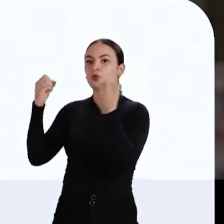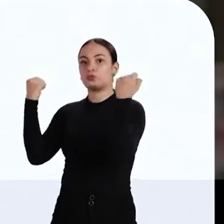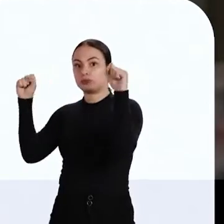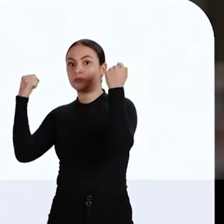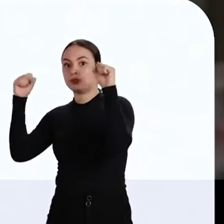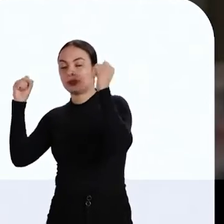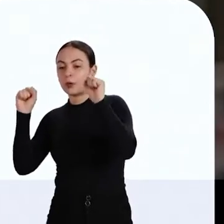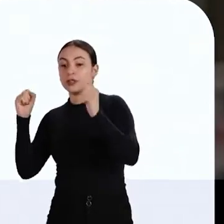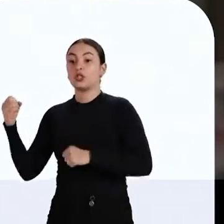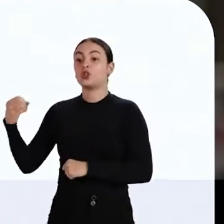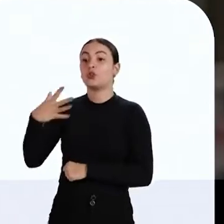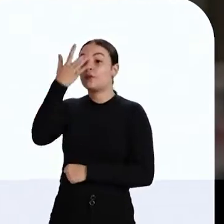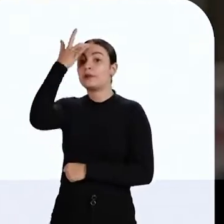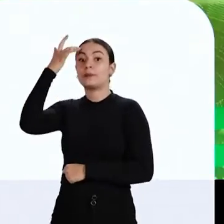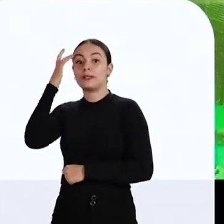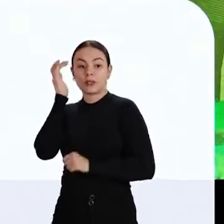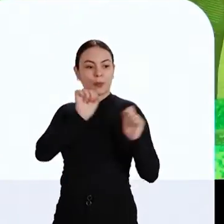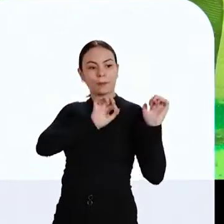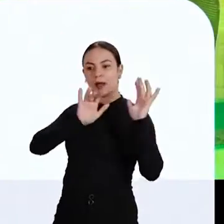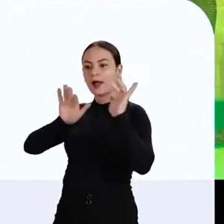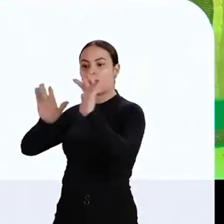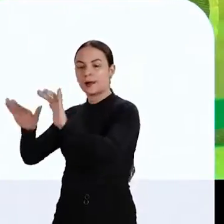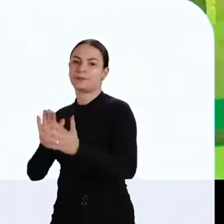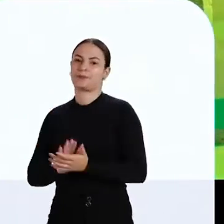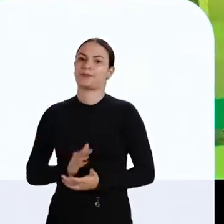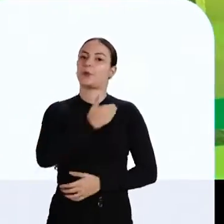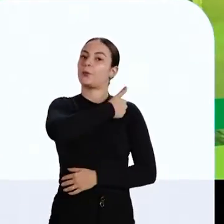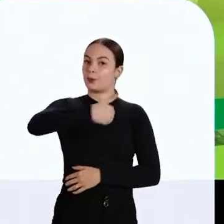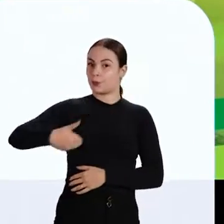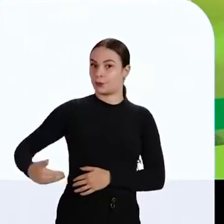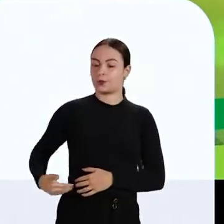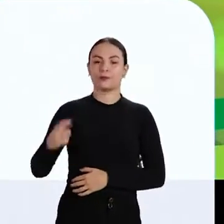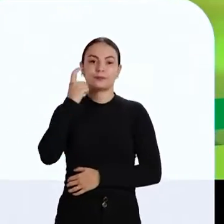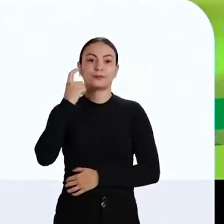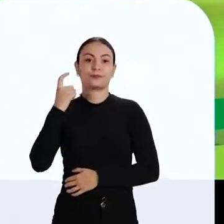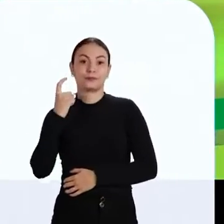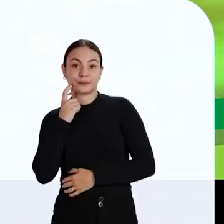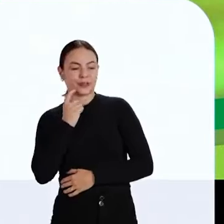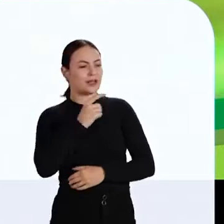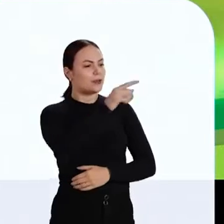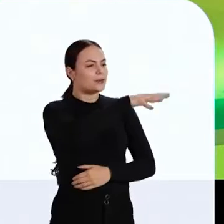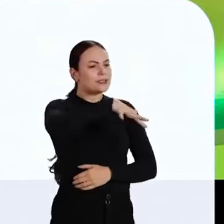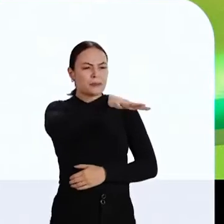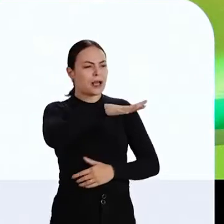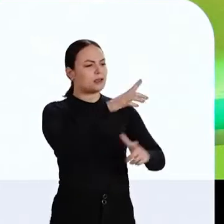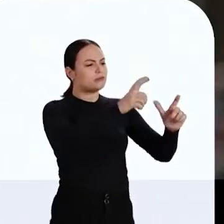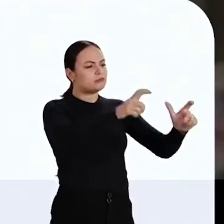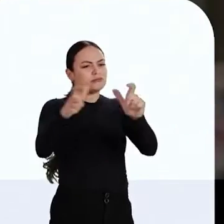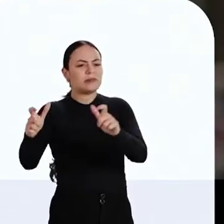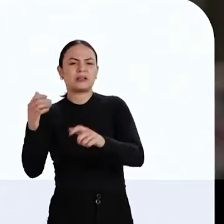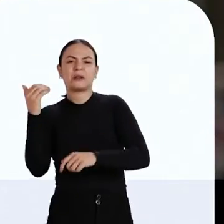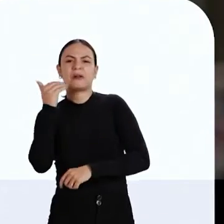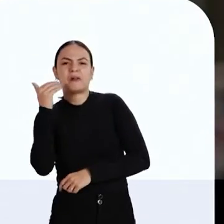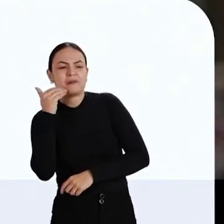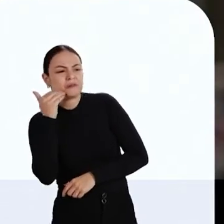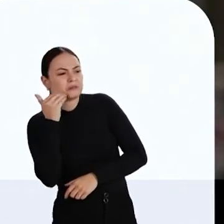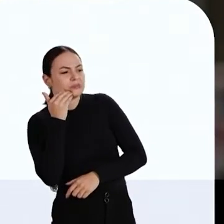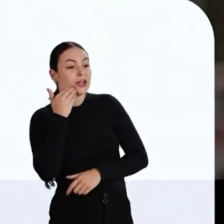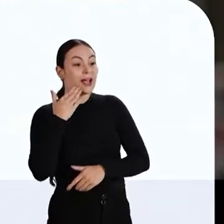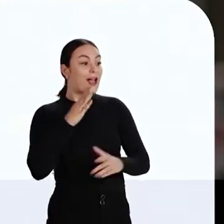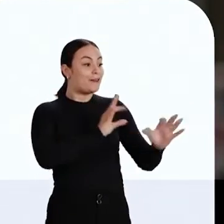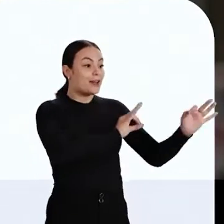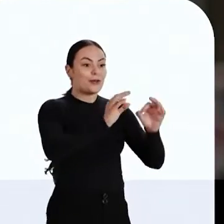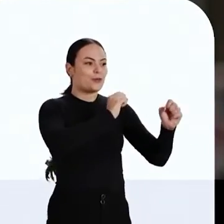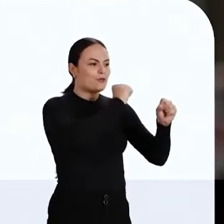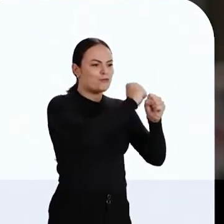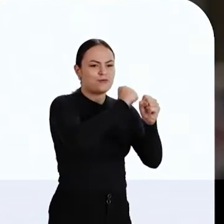o surgimento de novos talentos. O governo Marcos Rogério irá recuperar espaços abandonados ou mal conservados, para que a